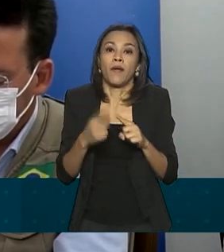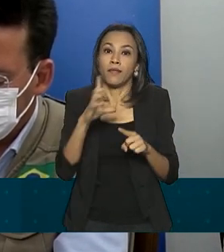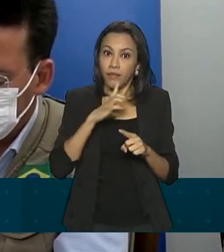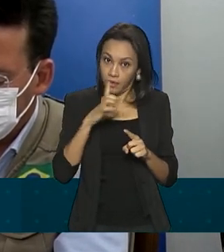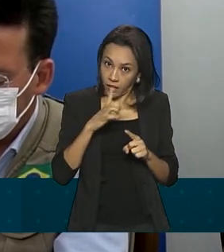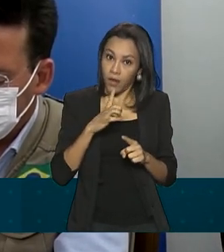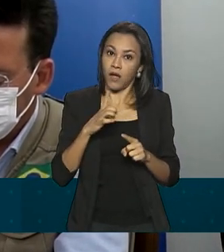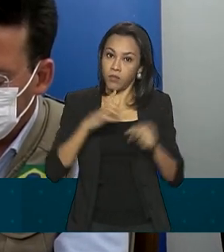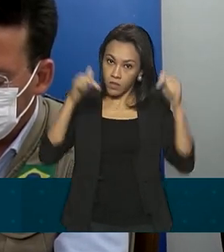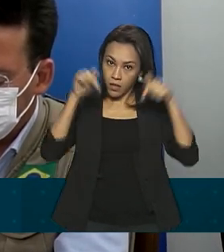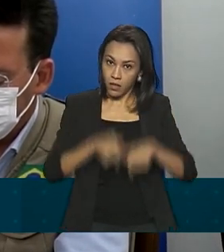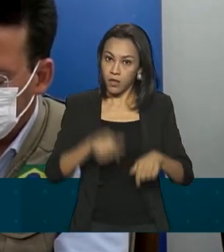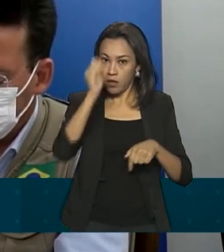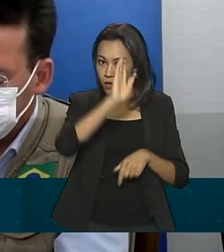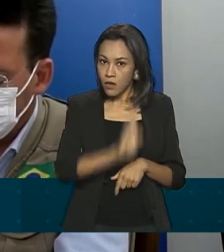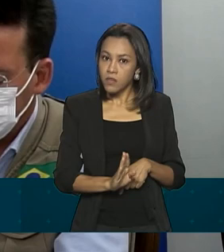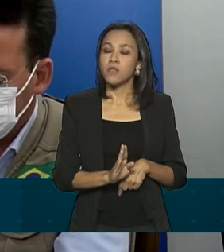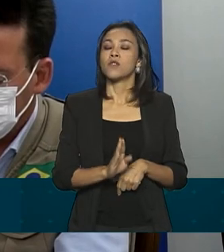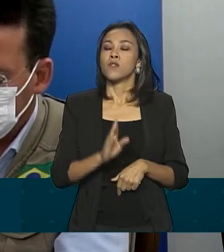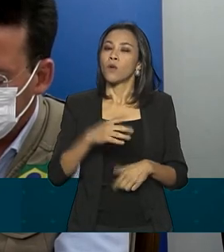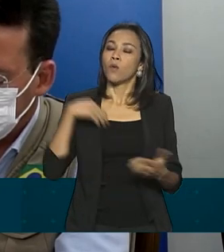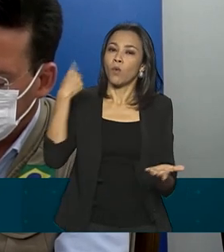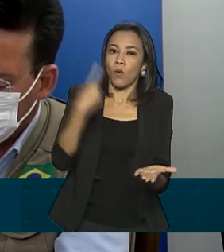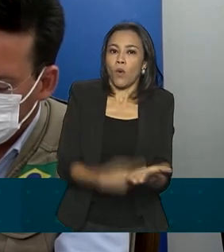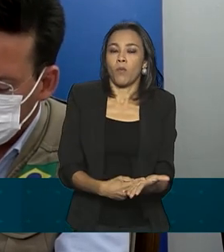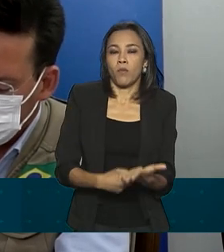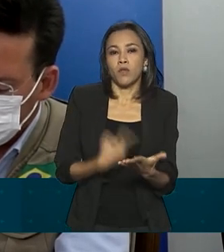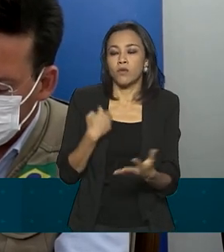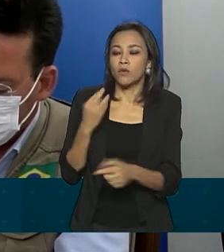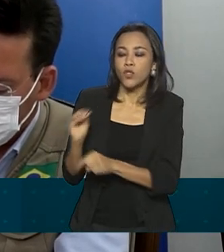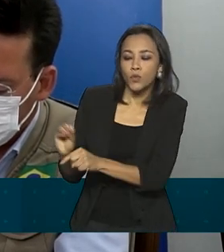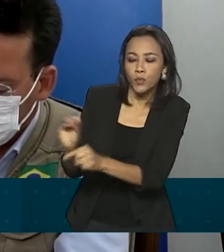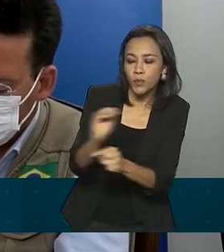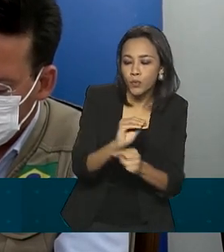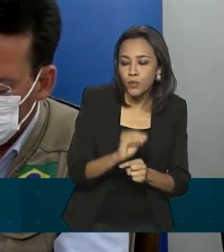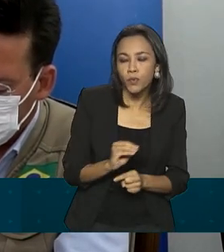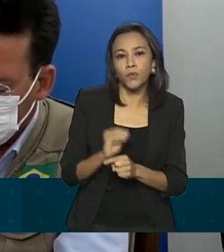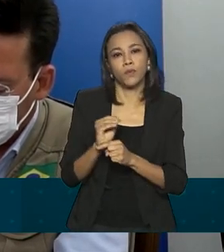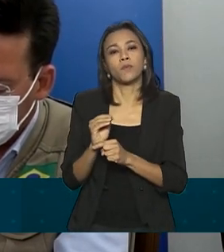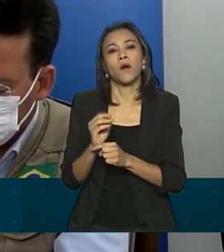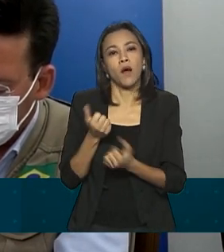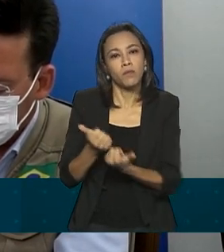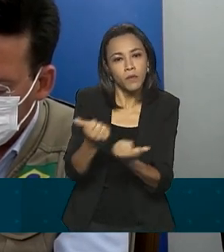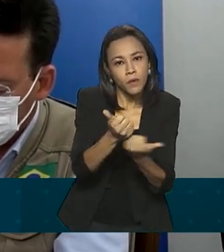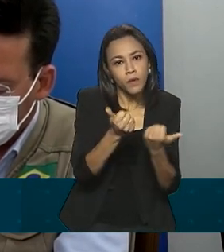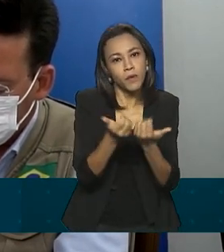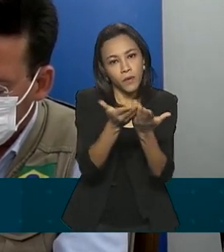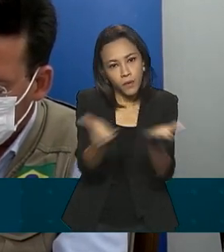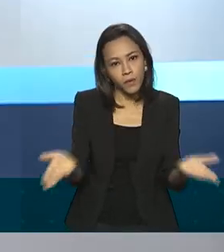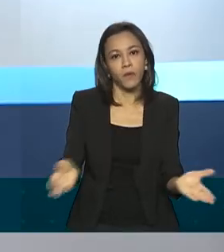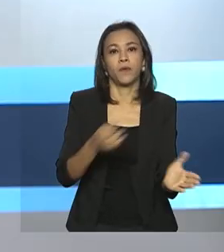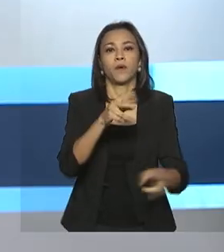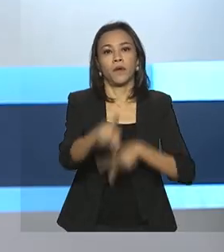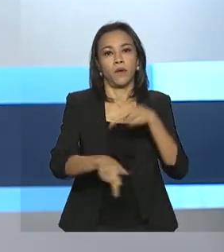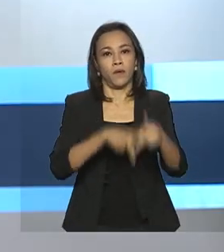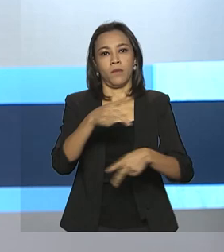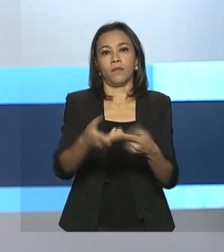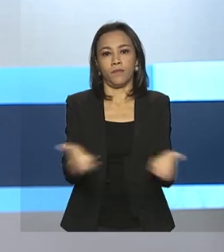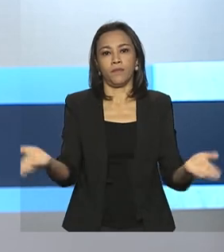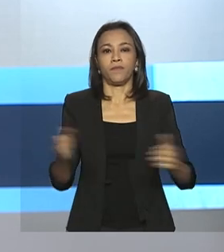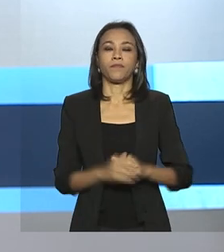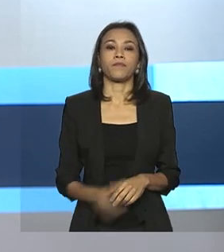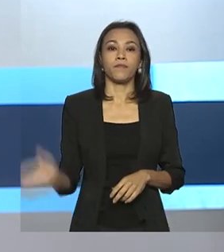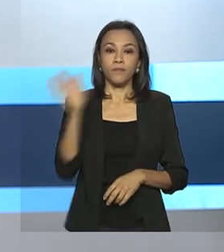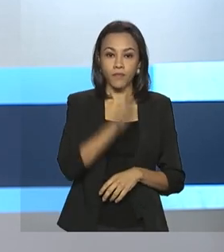autoridades sanitárias comprometidas com assistência de qualidade à nossa população. E o